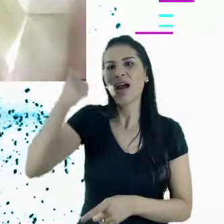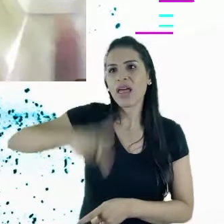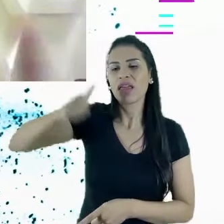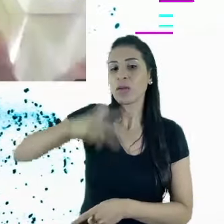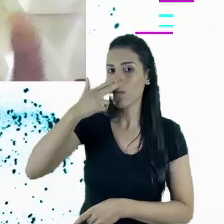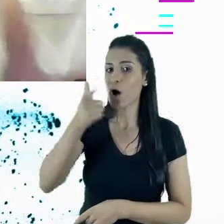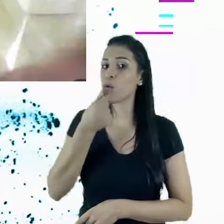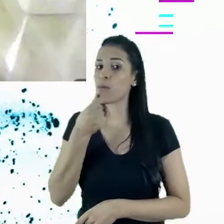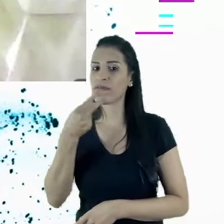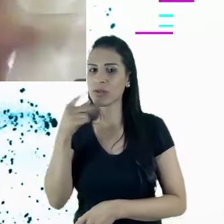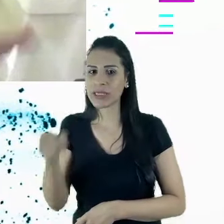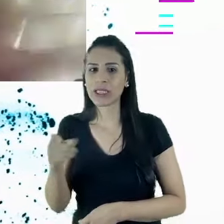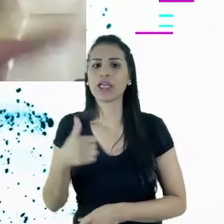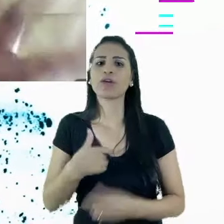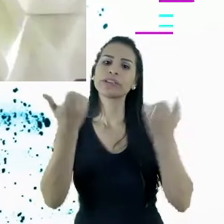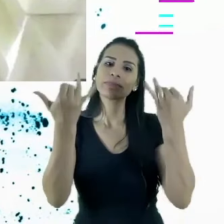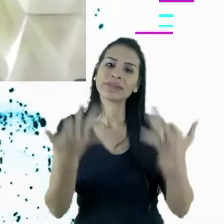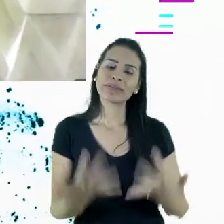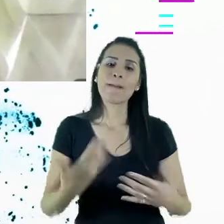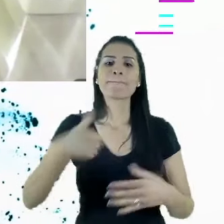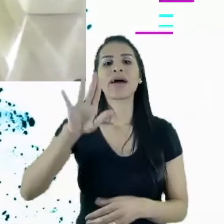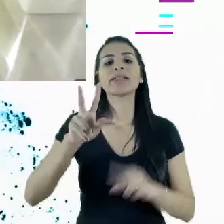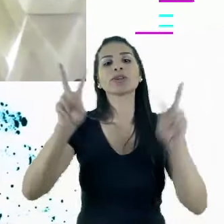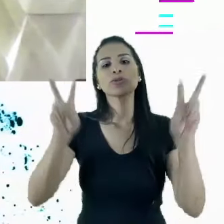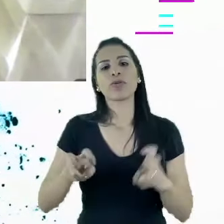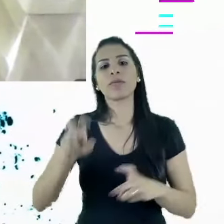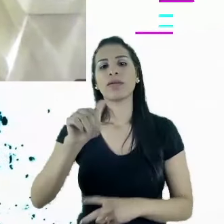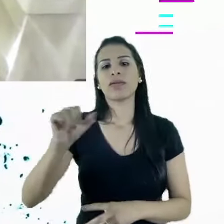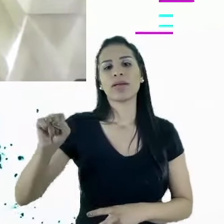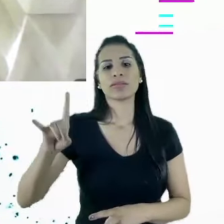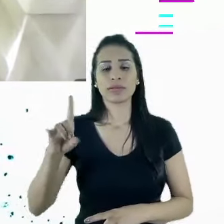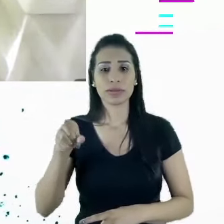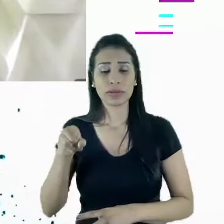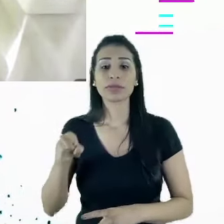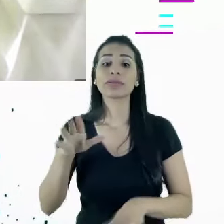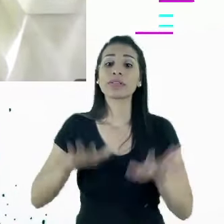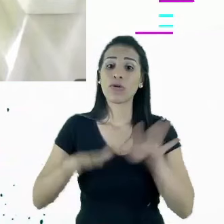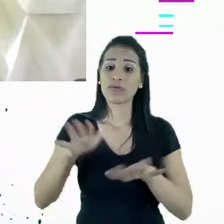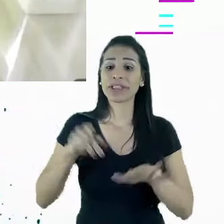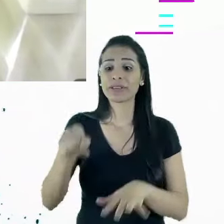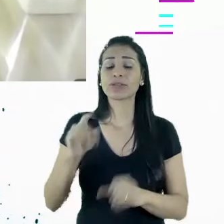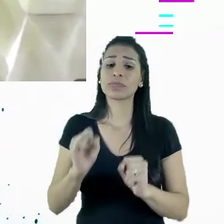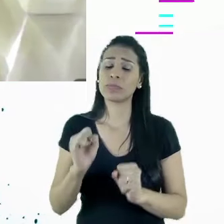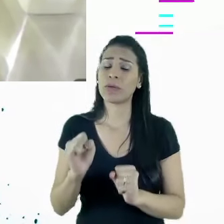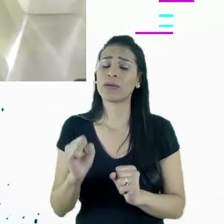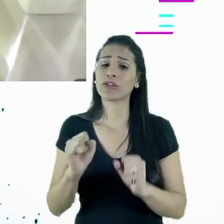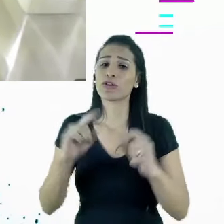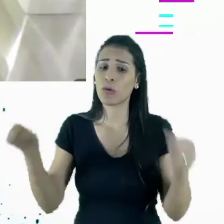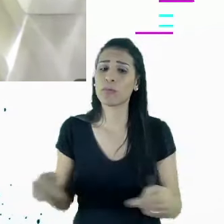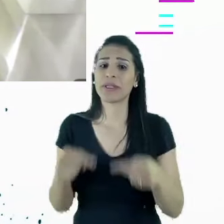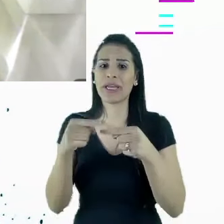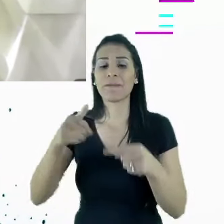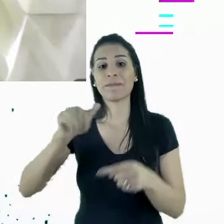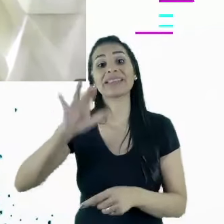um pouco mais o ESG, que eu acho que, de repente, pode somar tudo o que eles dissem. Sim, nós somos o